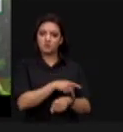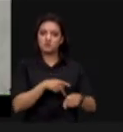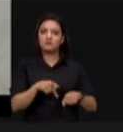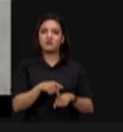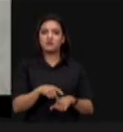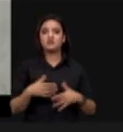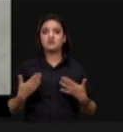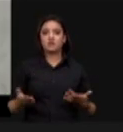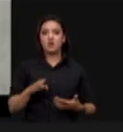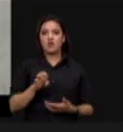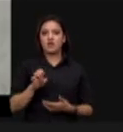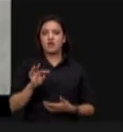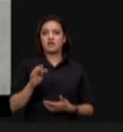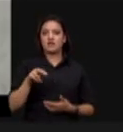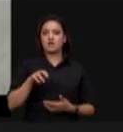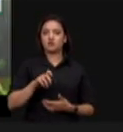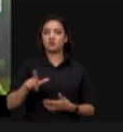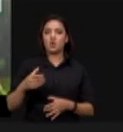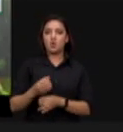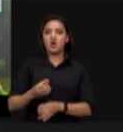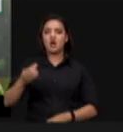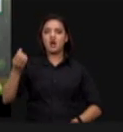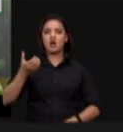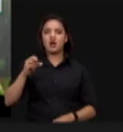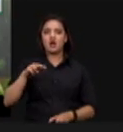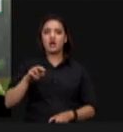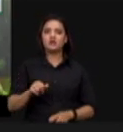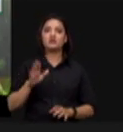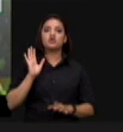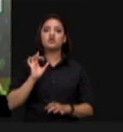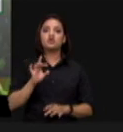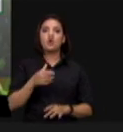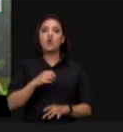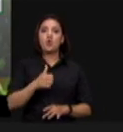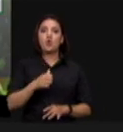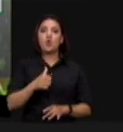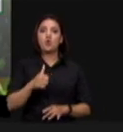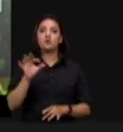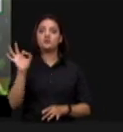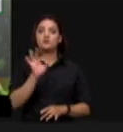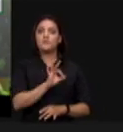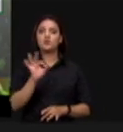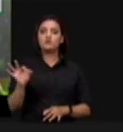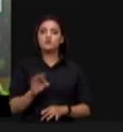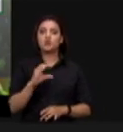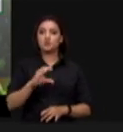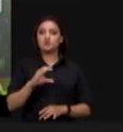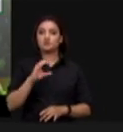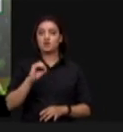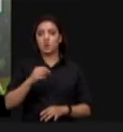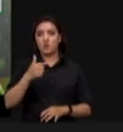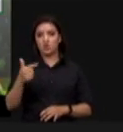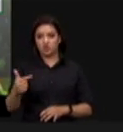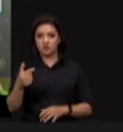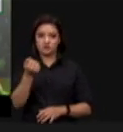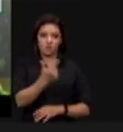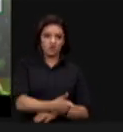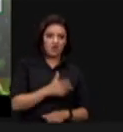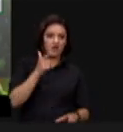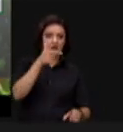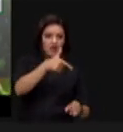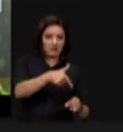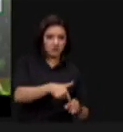o etanol de cana emite apenas 11% do CO2 que a gasolina emite. Portanto, a